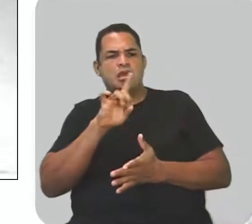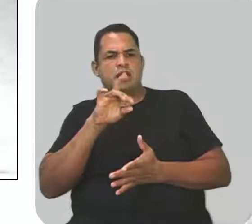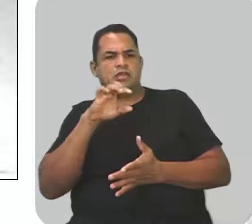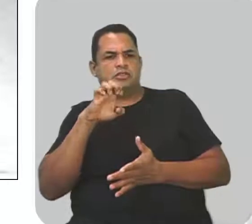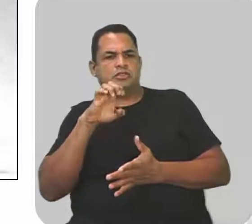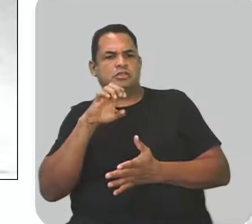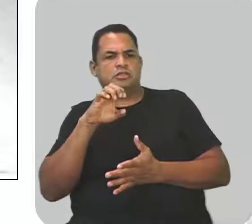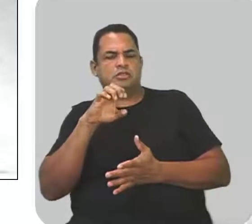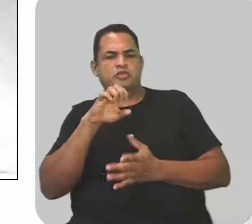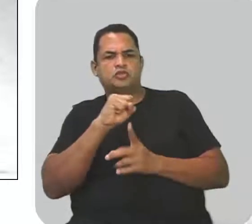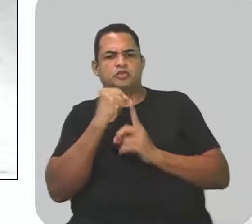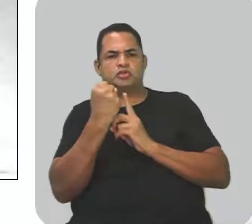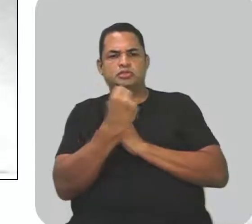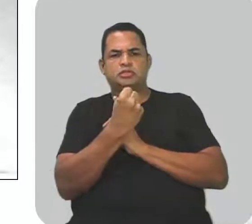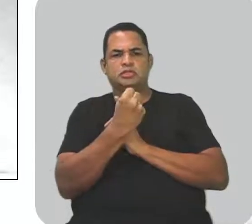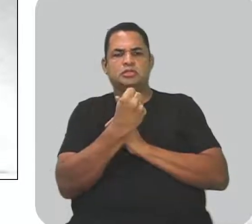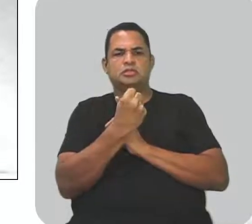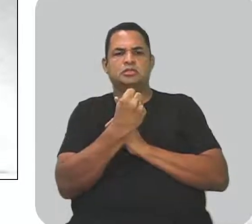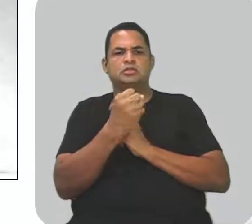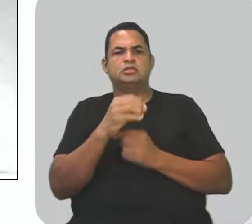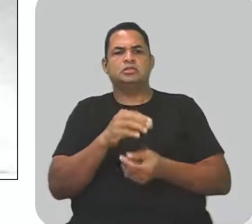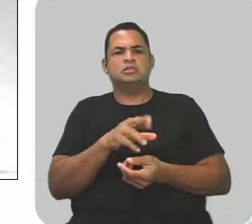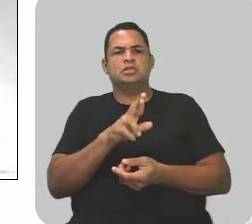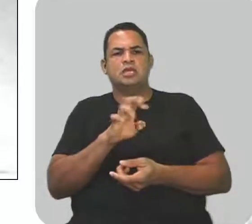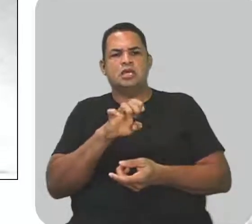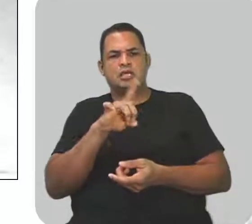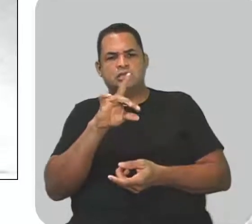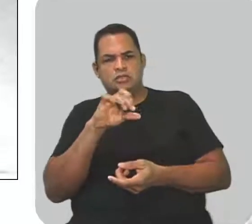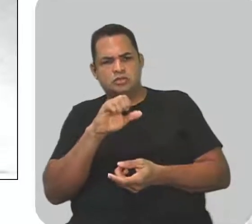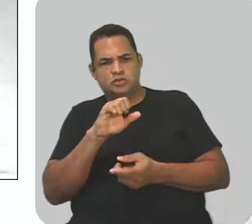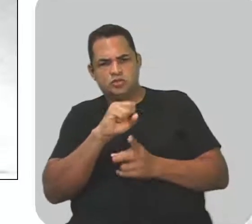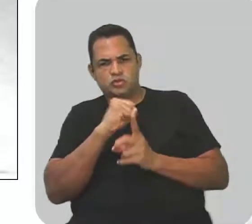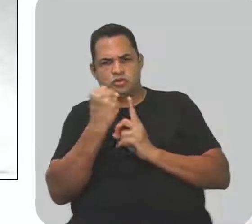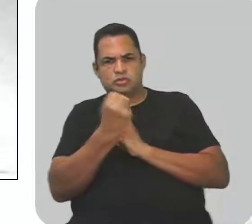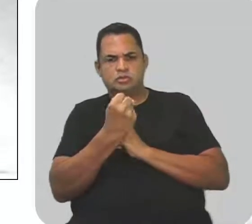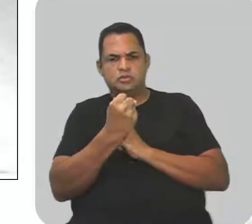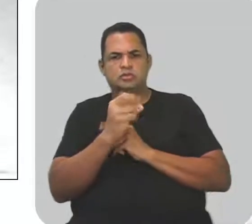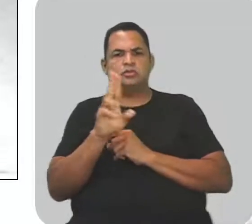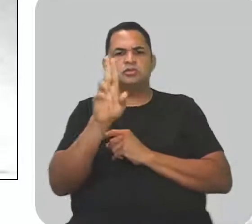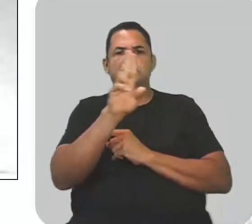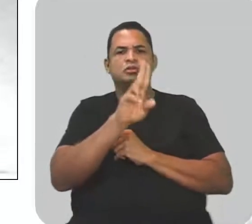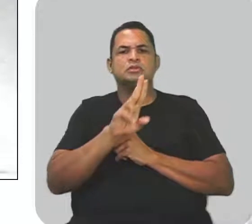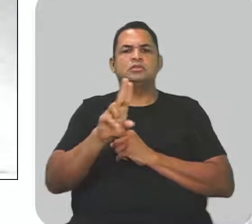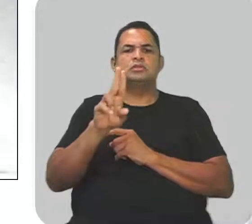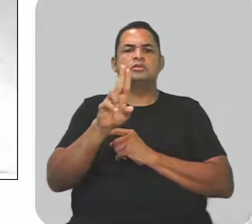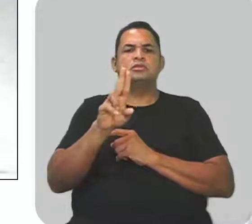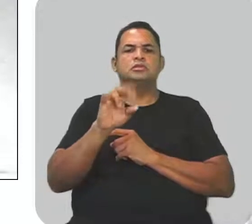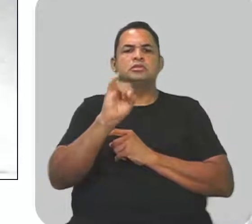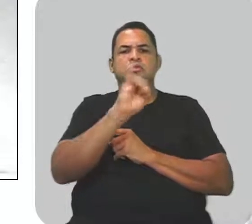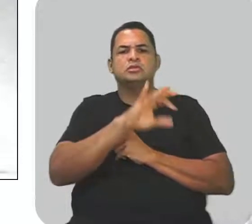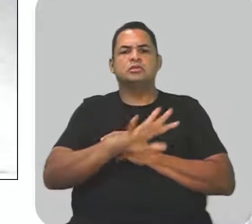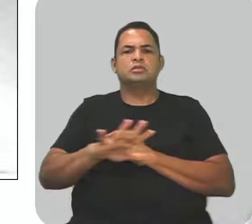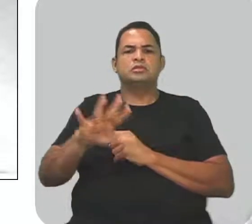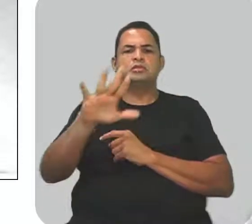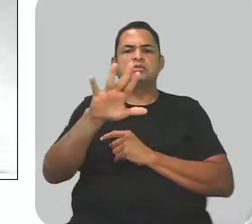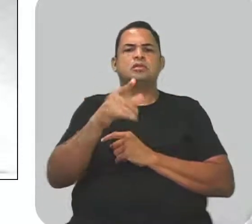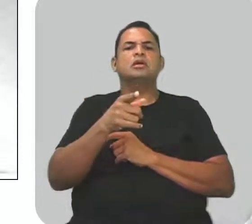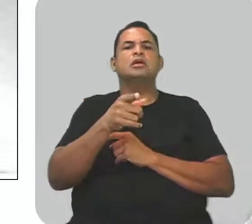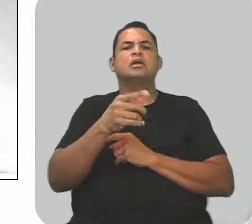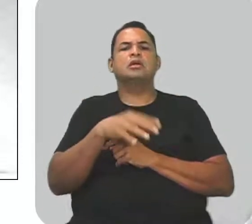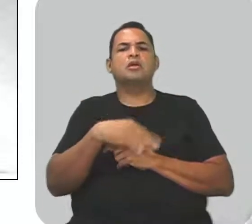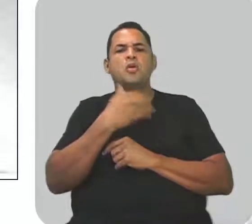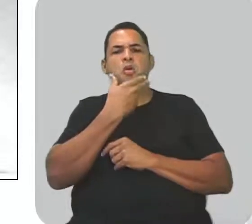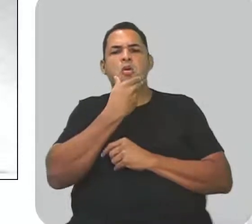a palavra, a expressão rede social com a imagem. Veja bem o o rapaz diz aí.